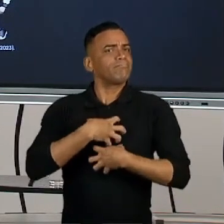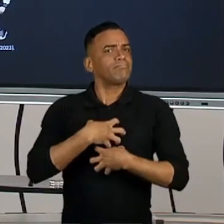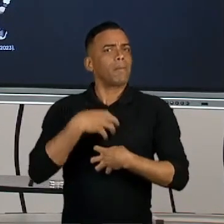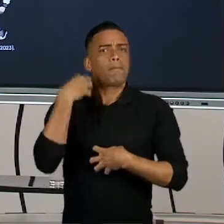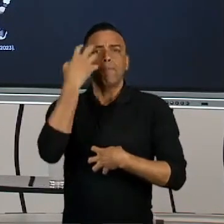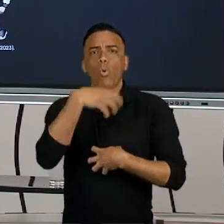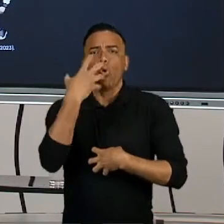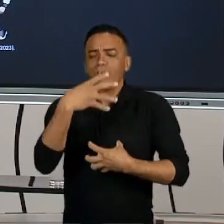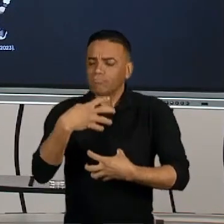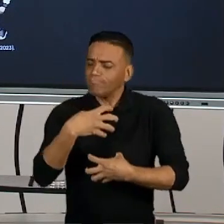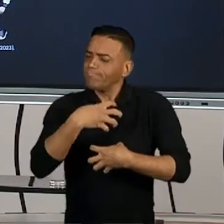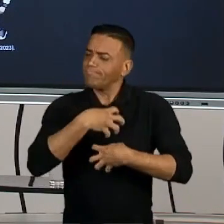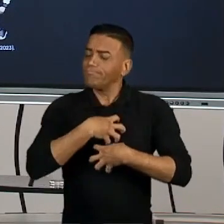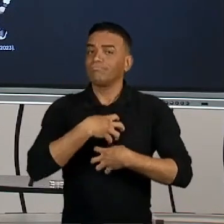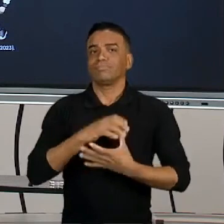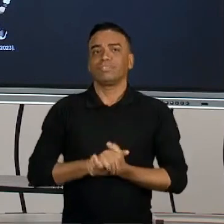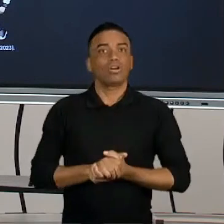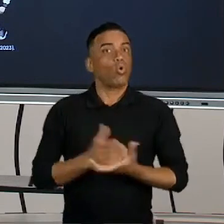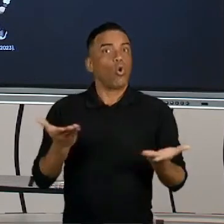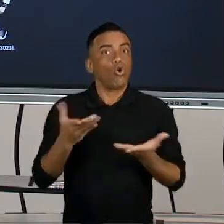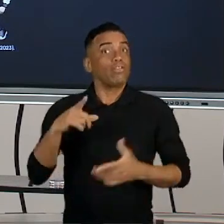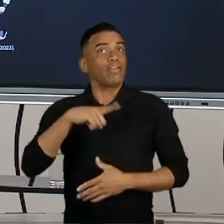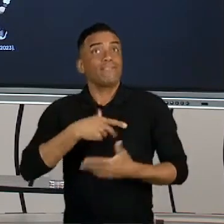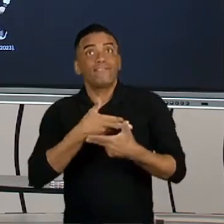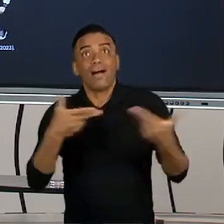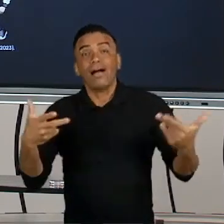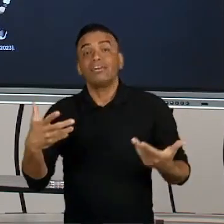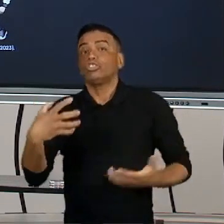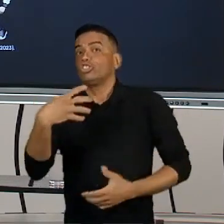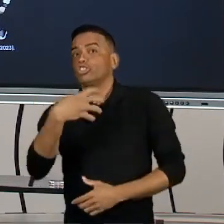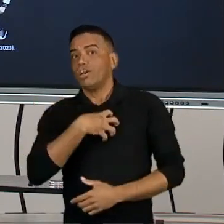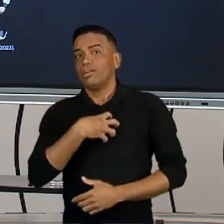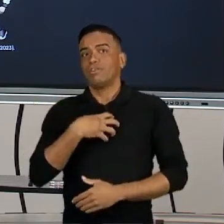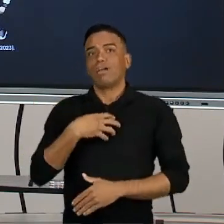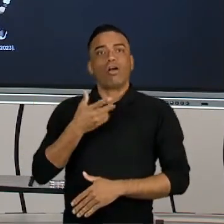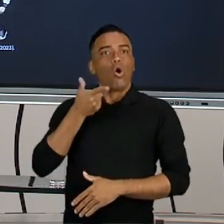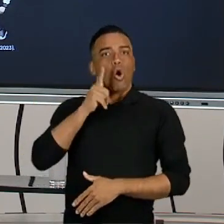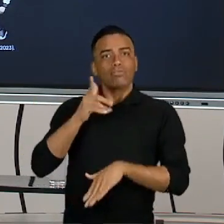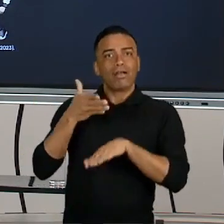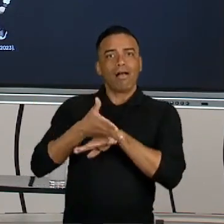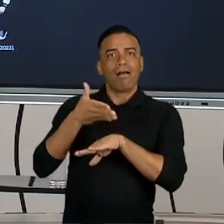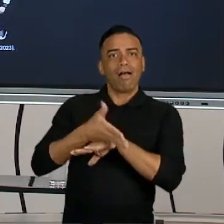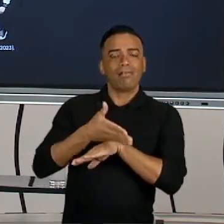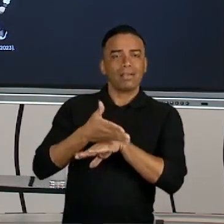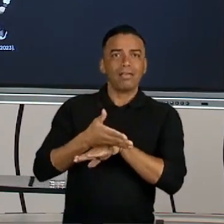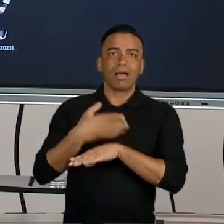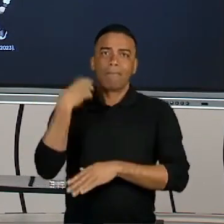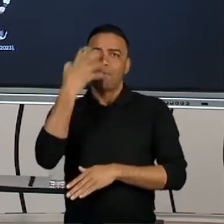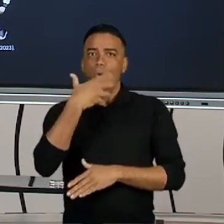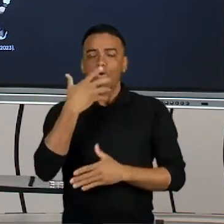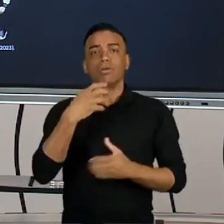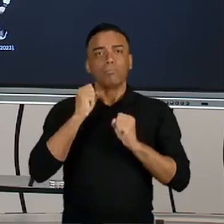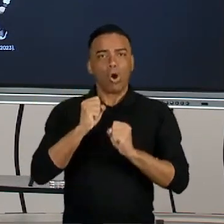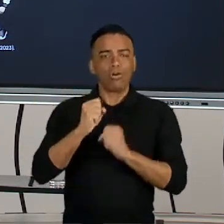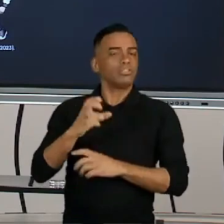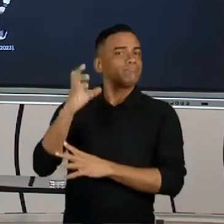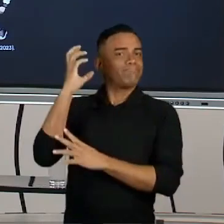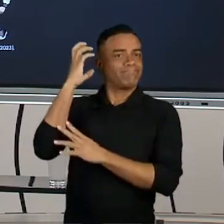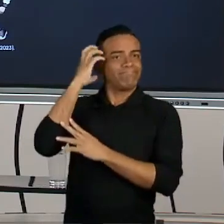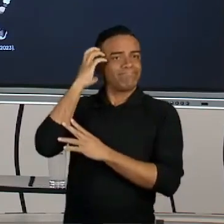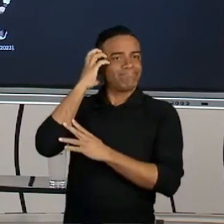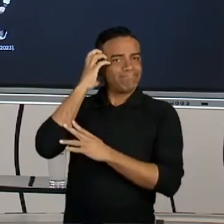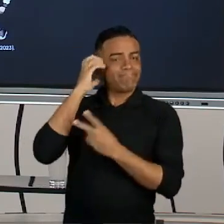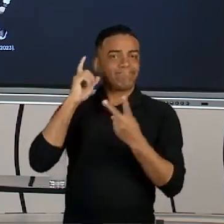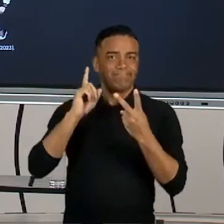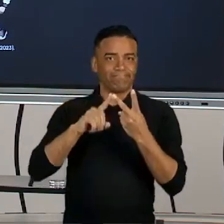Hoje existem várias formas de você ter acesso à música. Você pode ouvir a música através do rádio, você